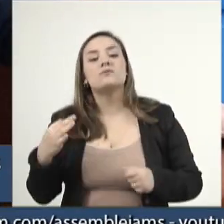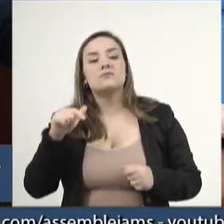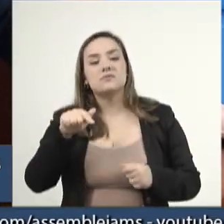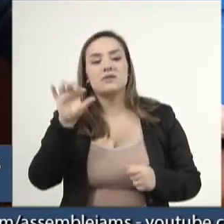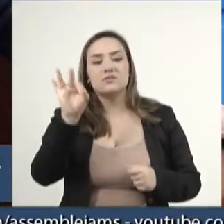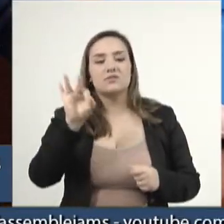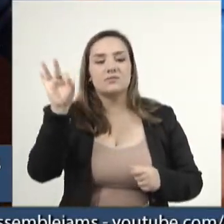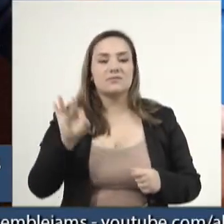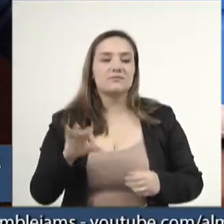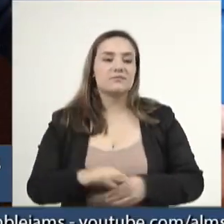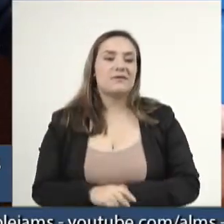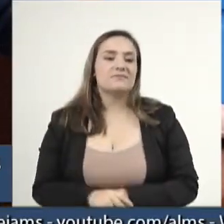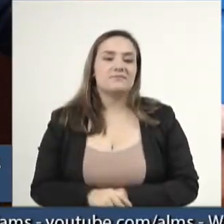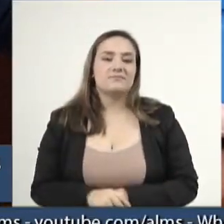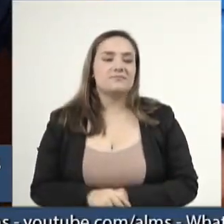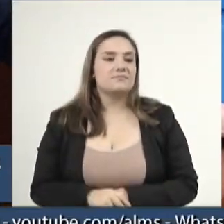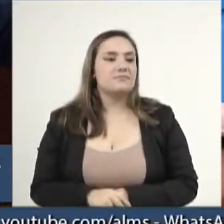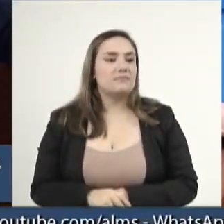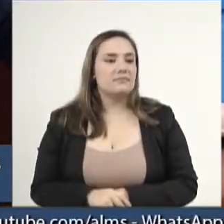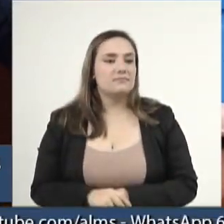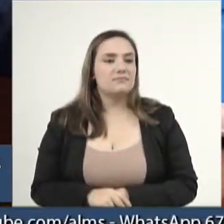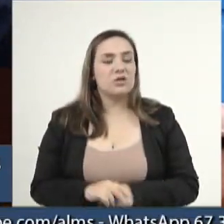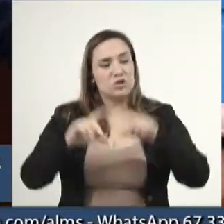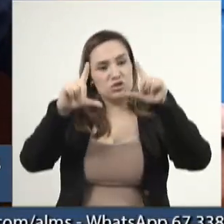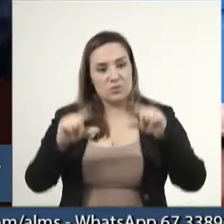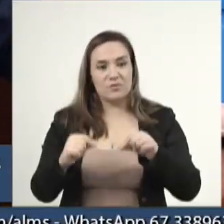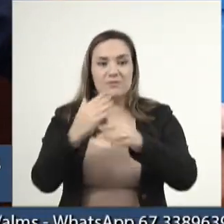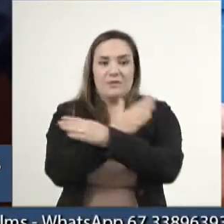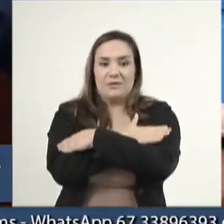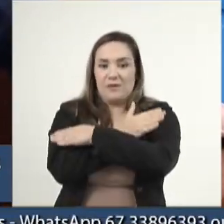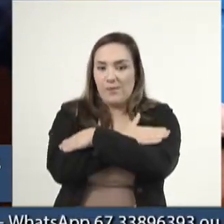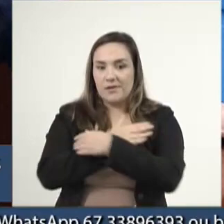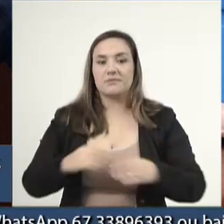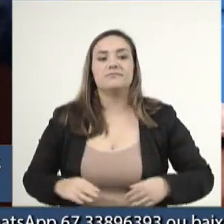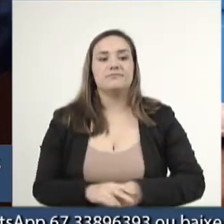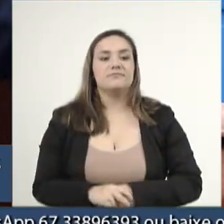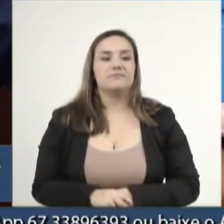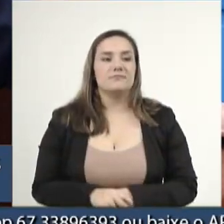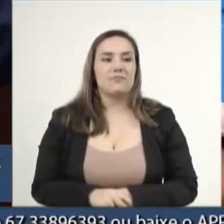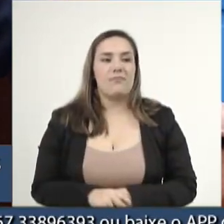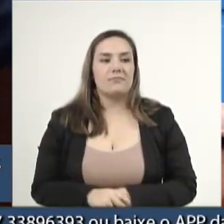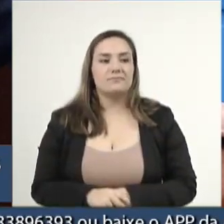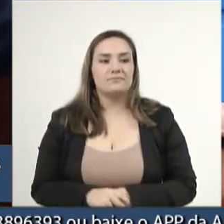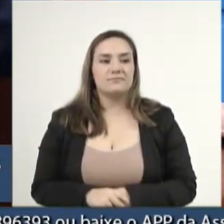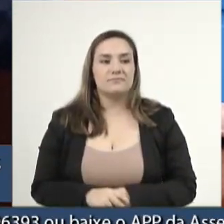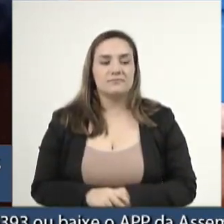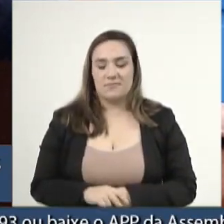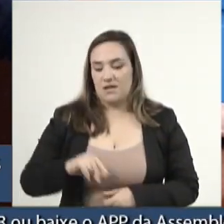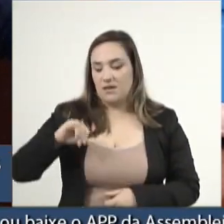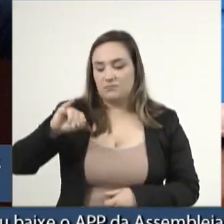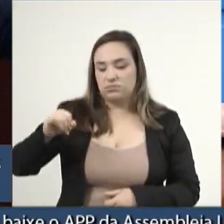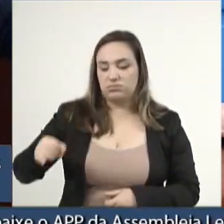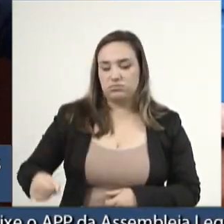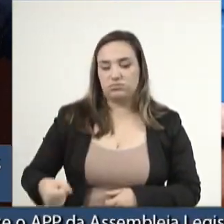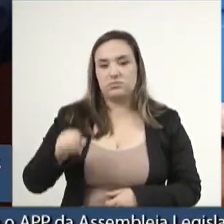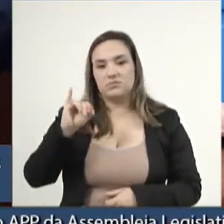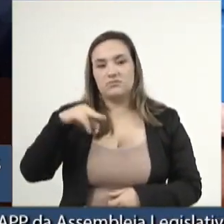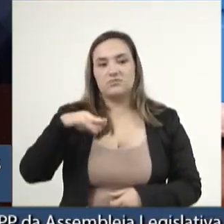,00. Caiu o desemprego, a inflação está controlada,